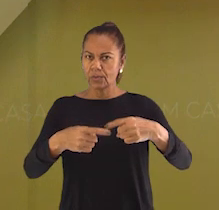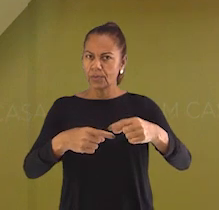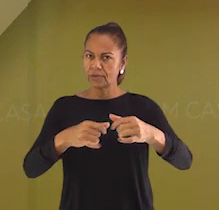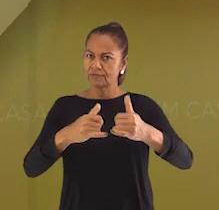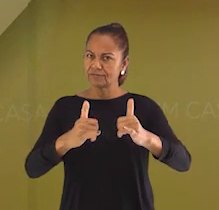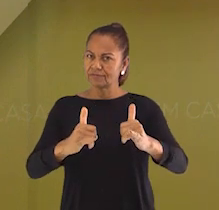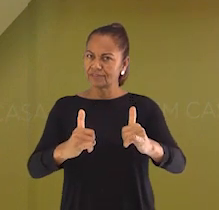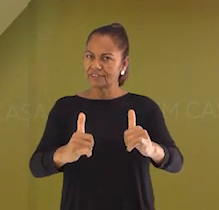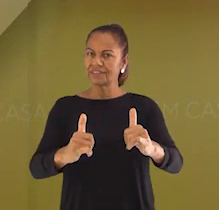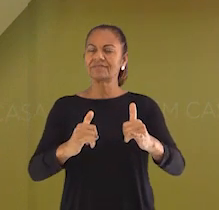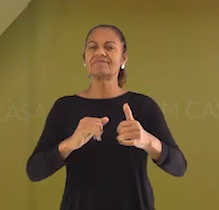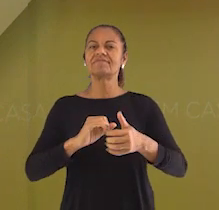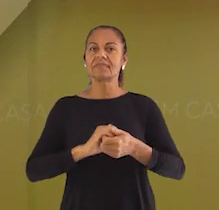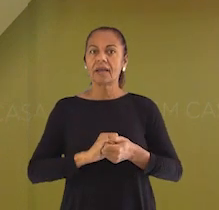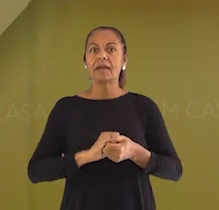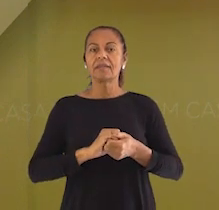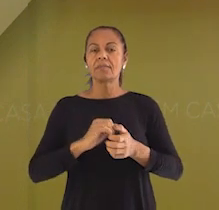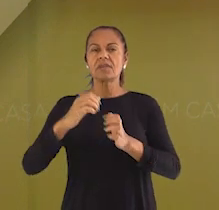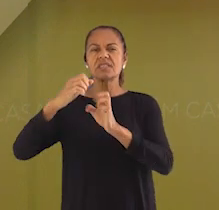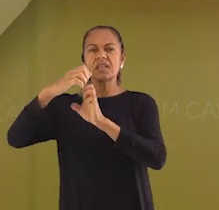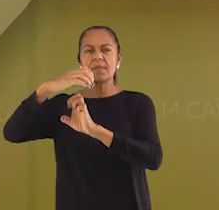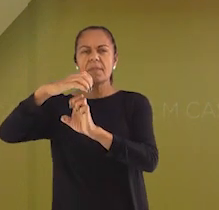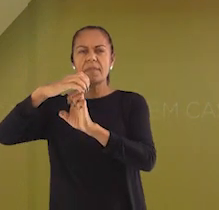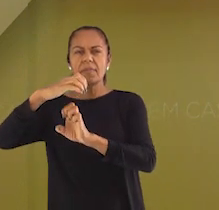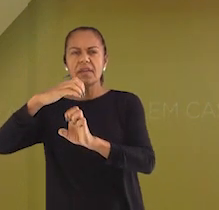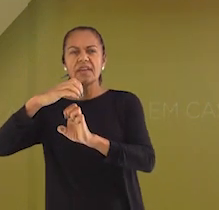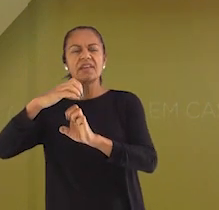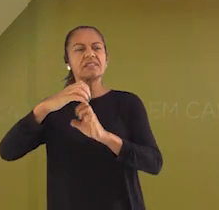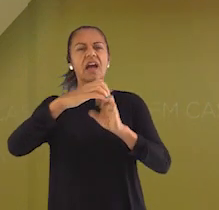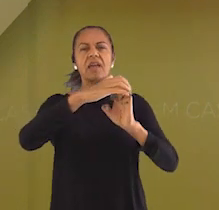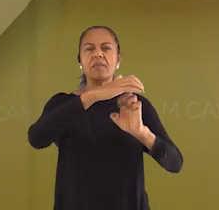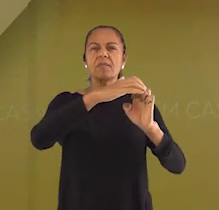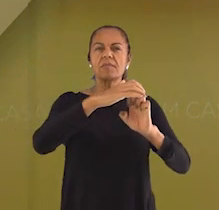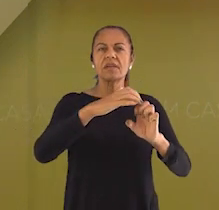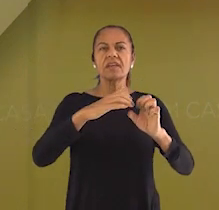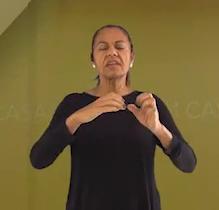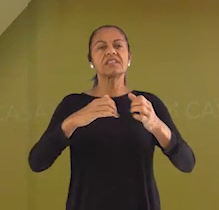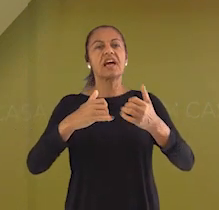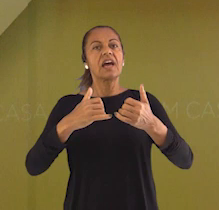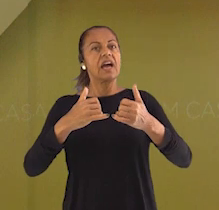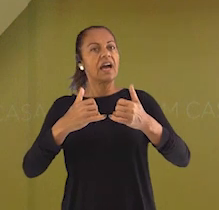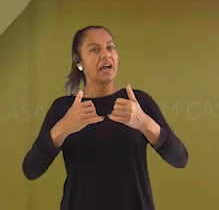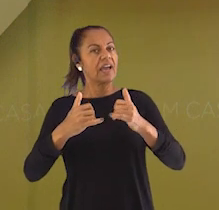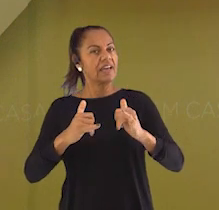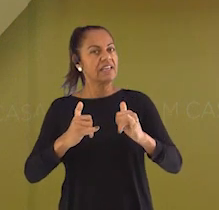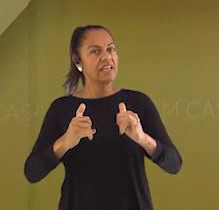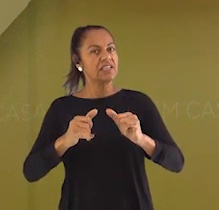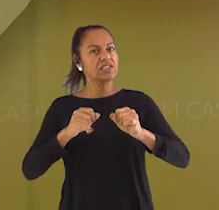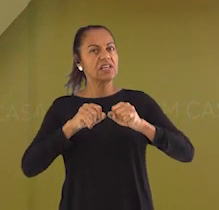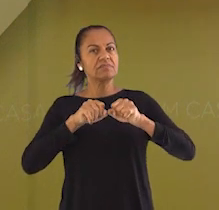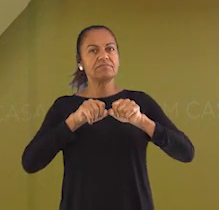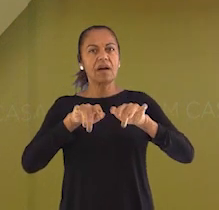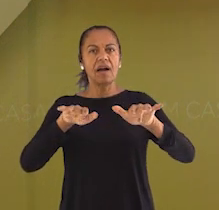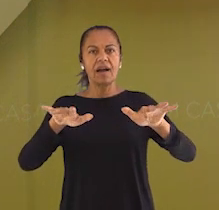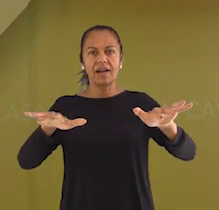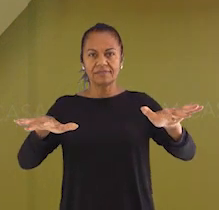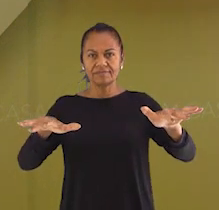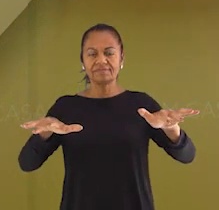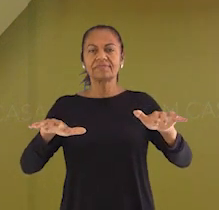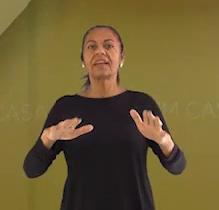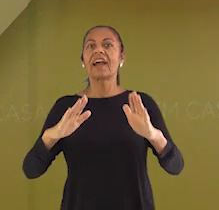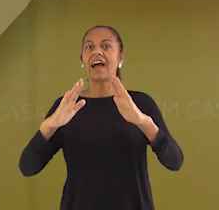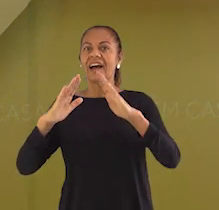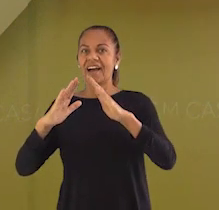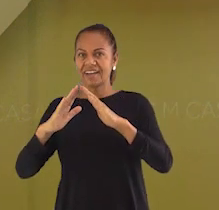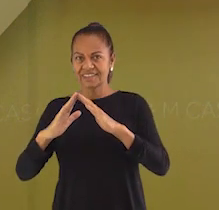por fios para as empresas realizarem a distribuição de energia e assim chegar em nossas casas. Por